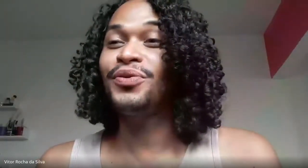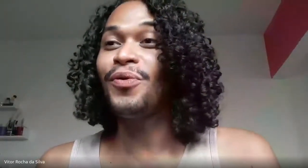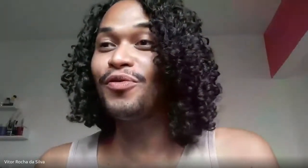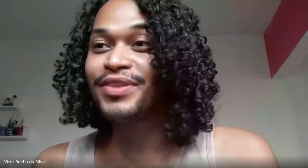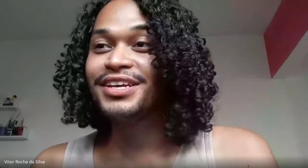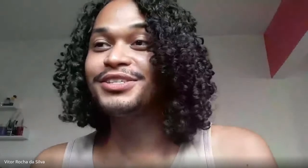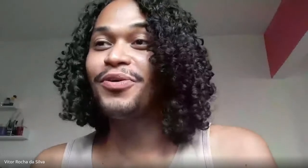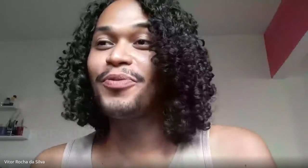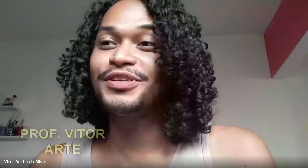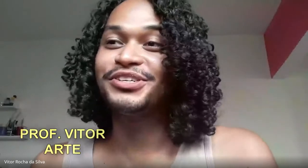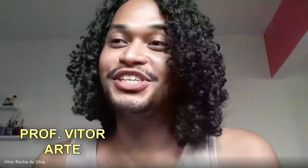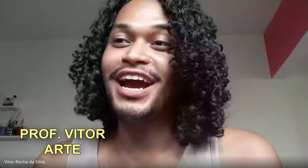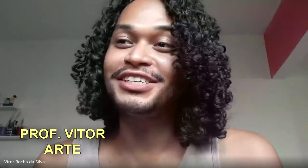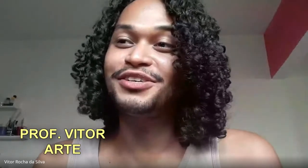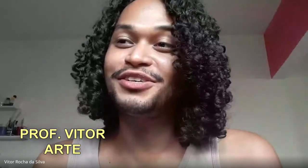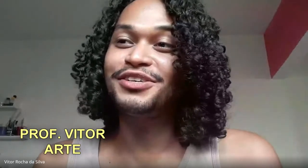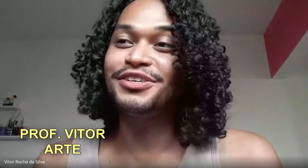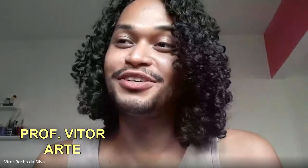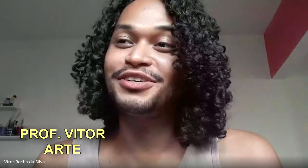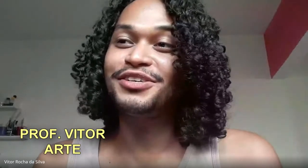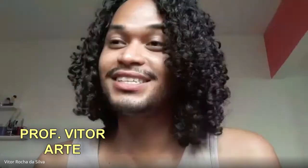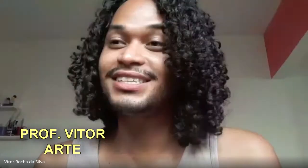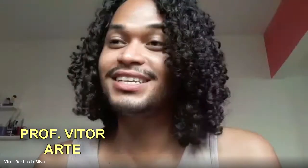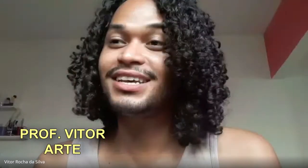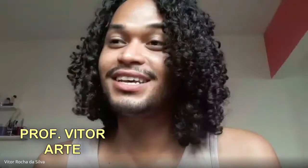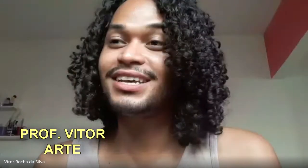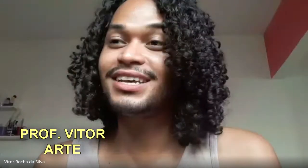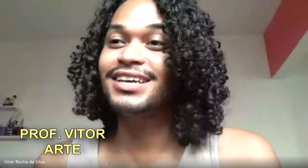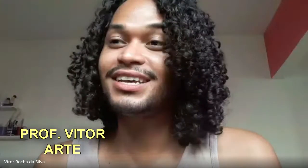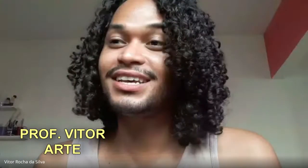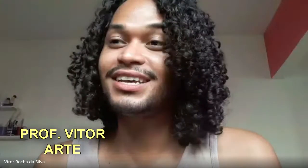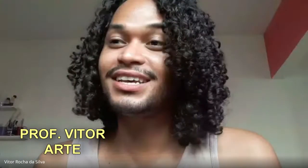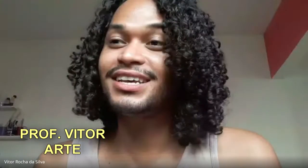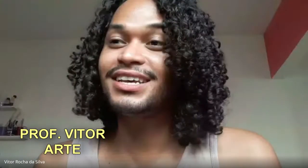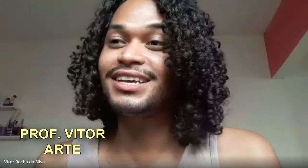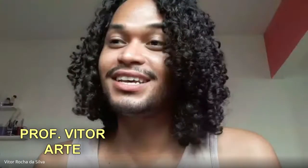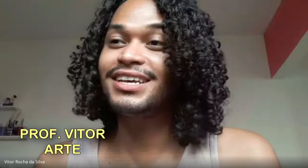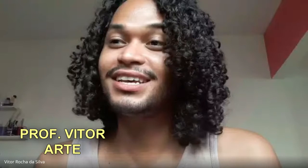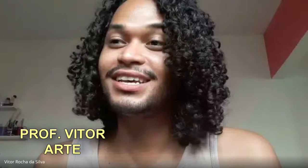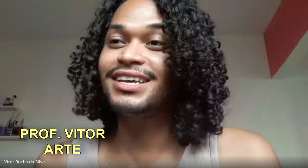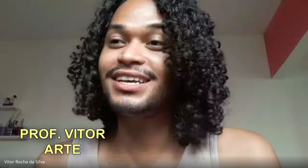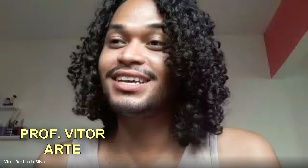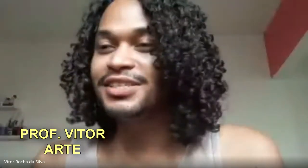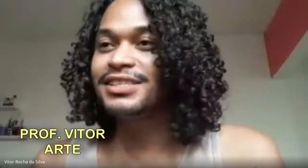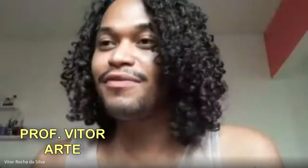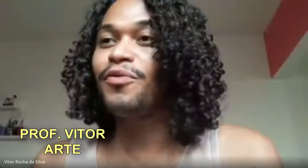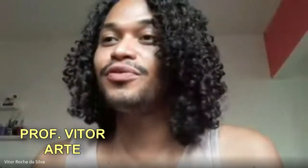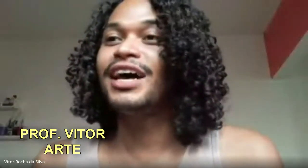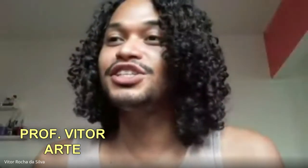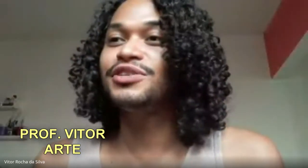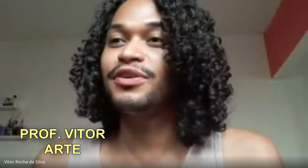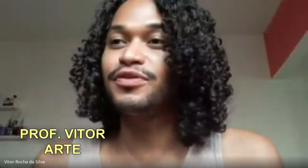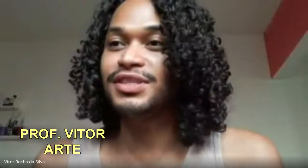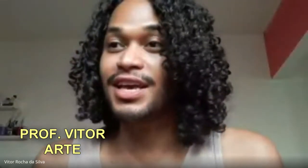novo. Sou o professor de arte de vocês esse ano novamente e estou com muitas saudades. Estava com